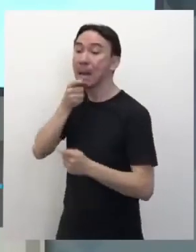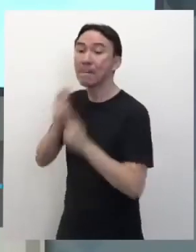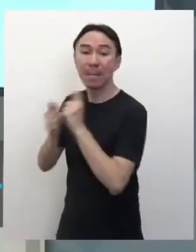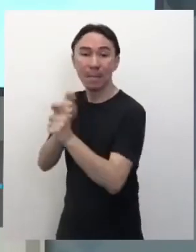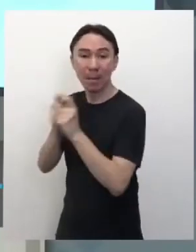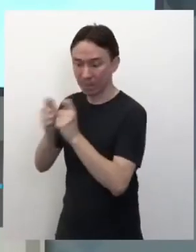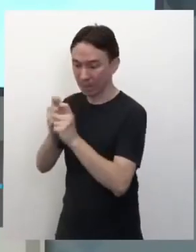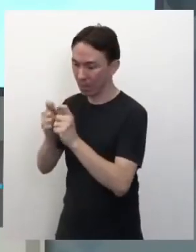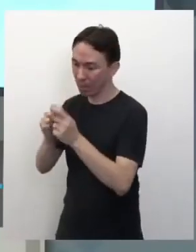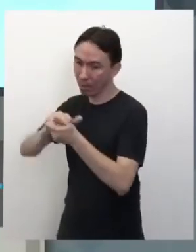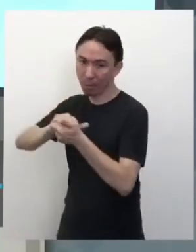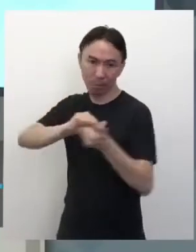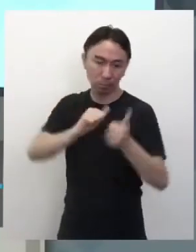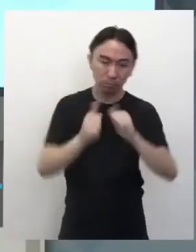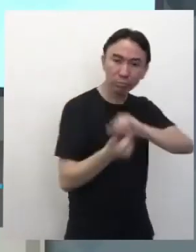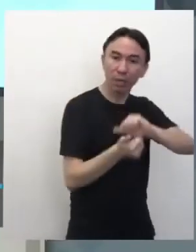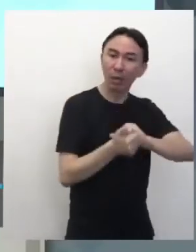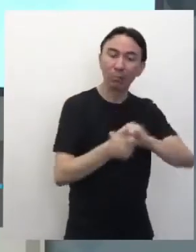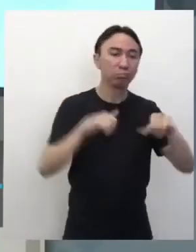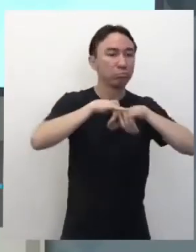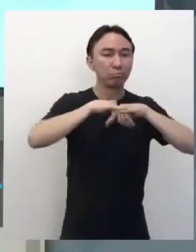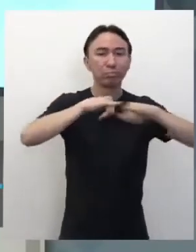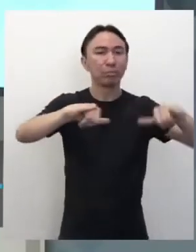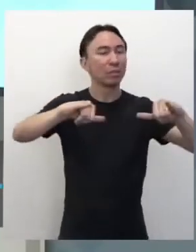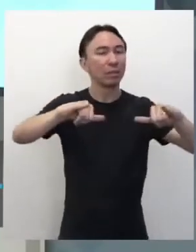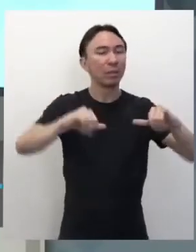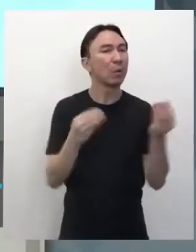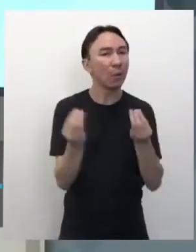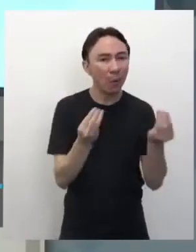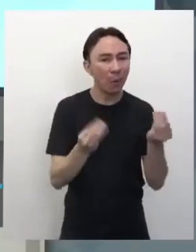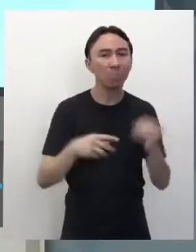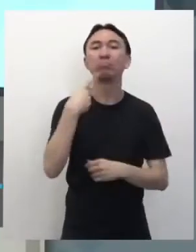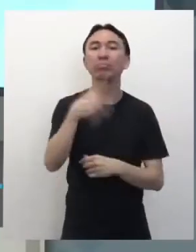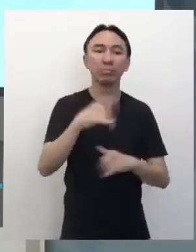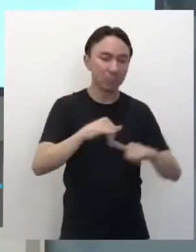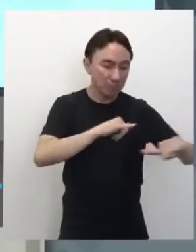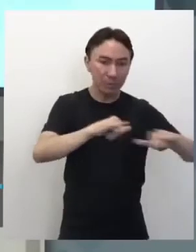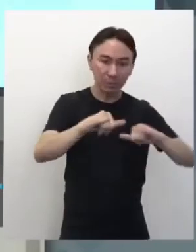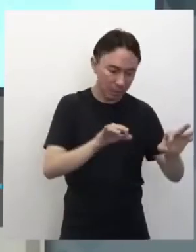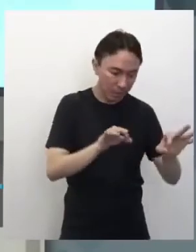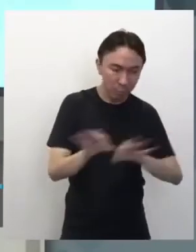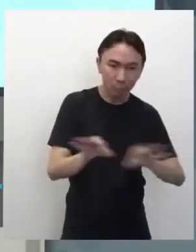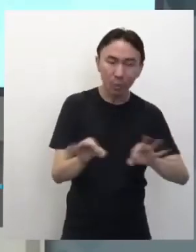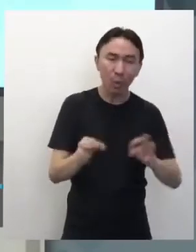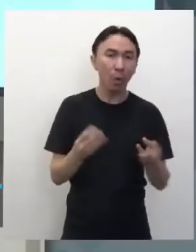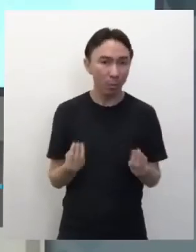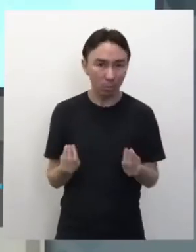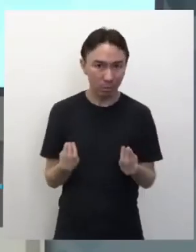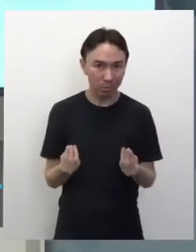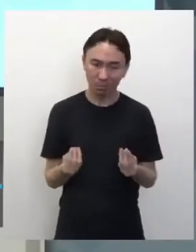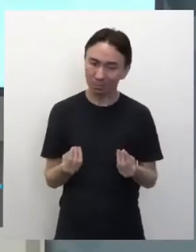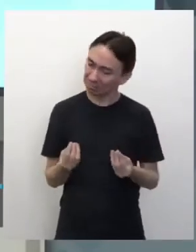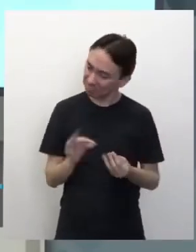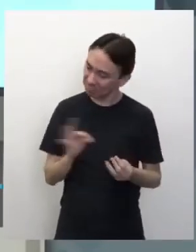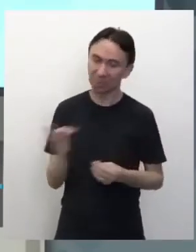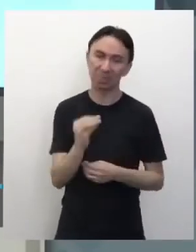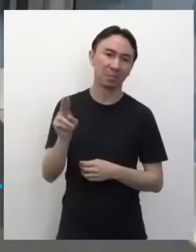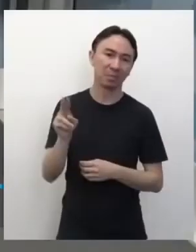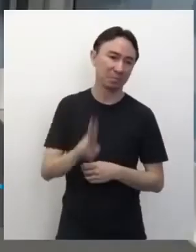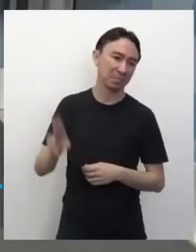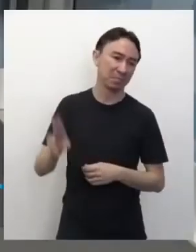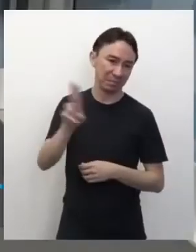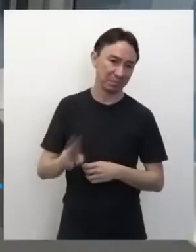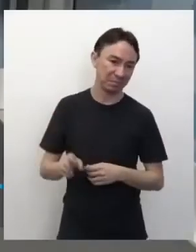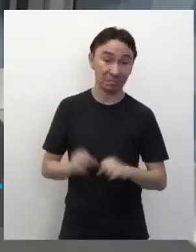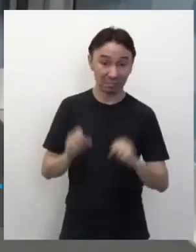vocês podem elaborar o título da notícia de vocês, tá bom? Tudo isso aqui vocês vão utilizar. Posso falar só uma coisinha,